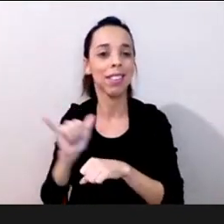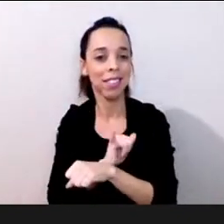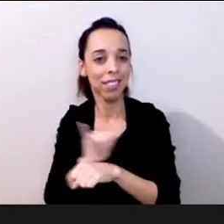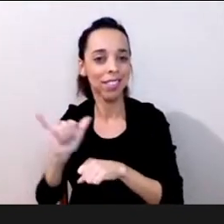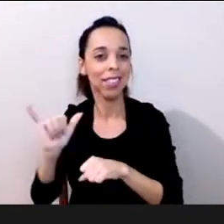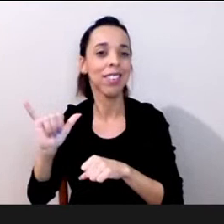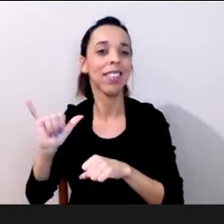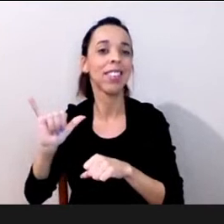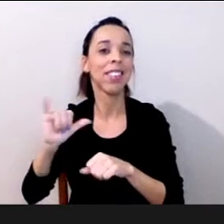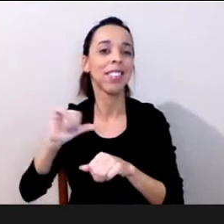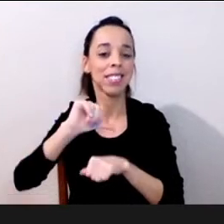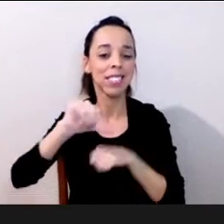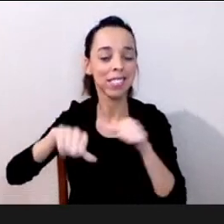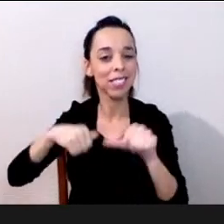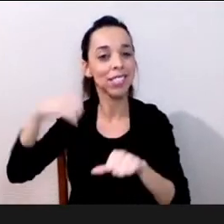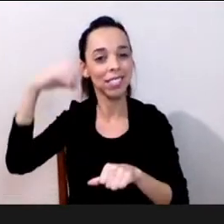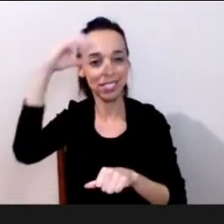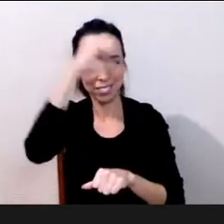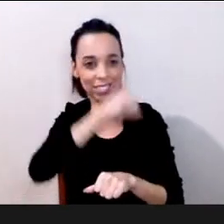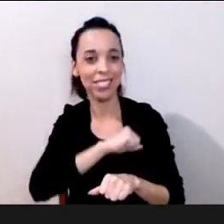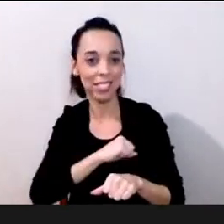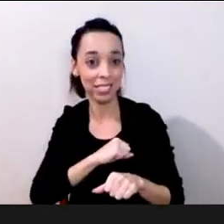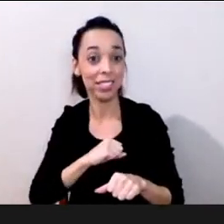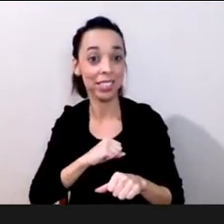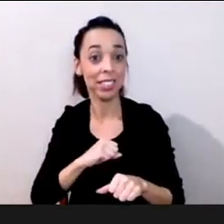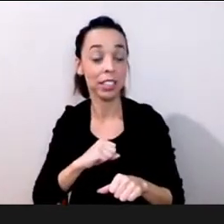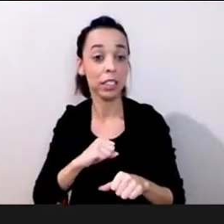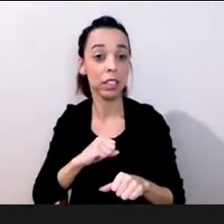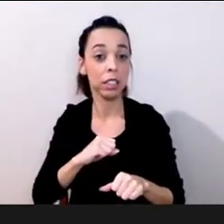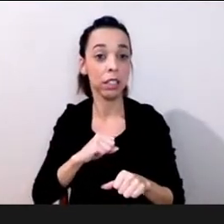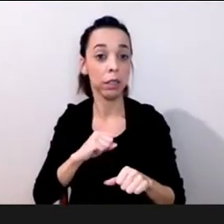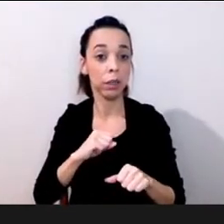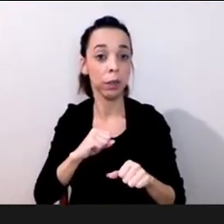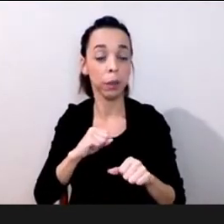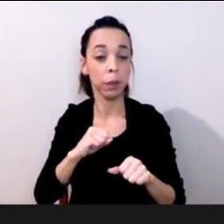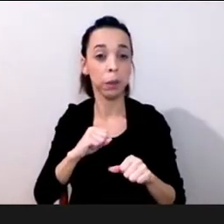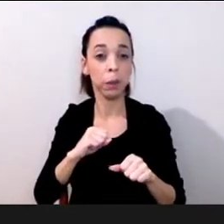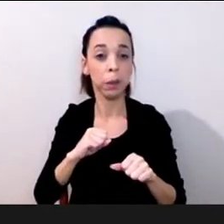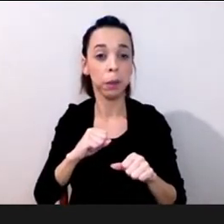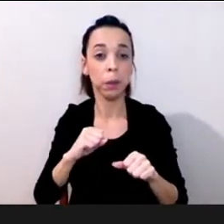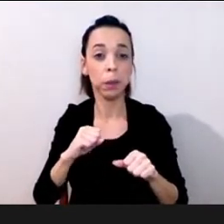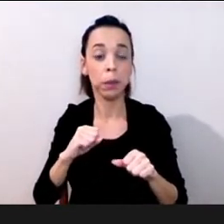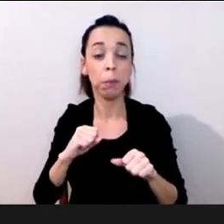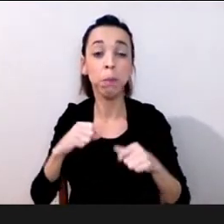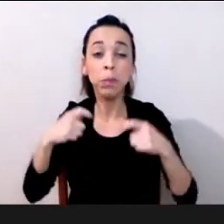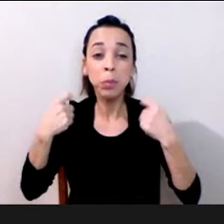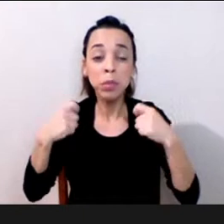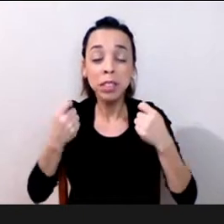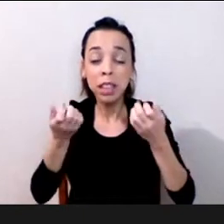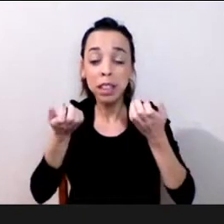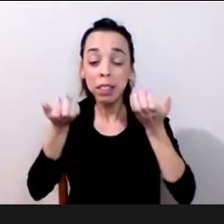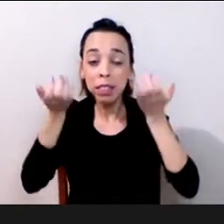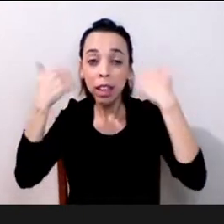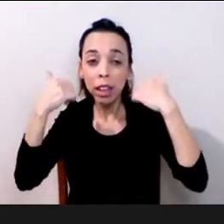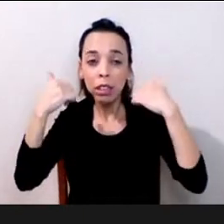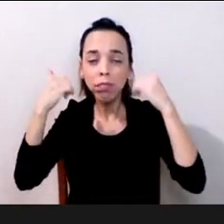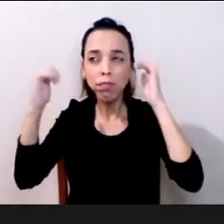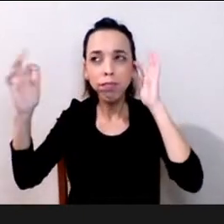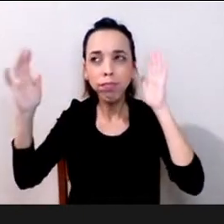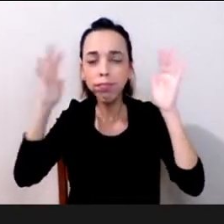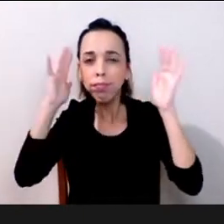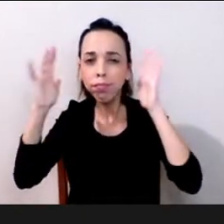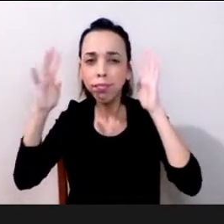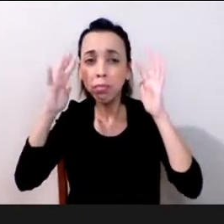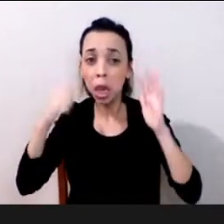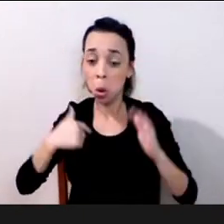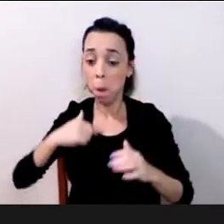ensinou muito não é? que é de como é que uma atitude reflexiva em relação aos erros